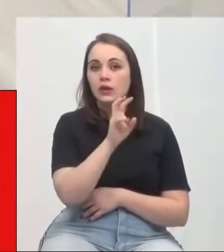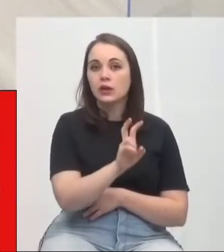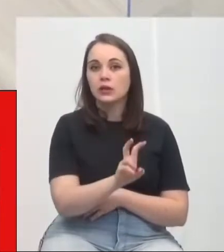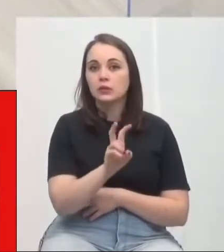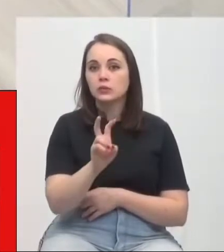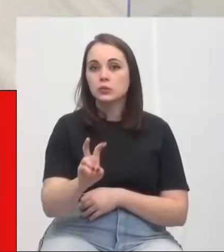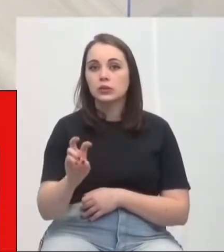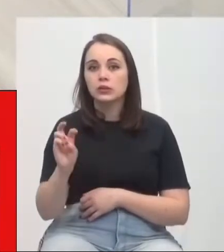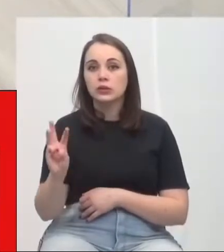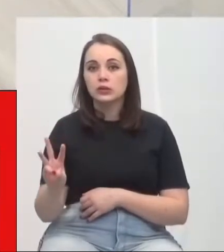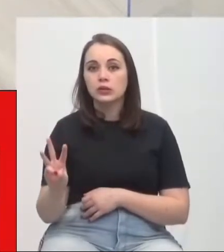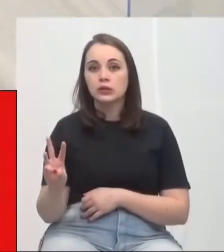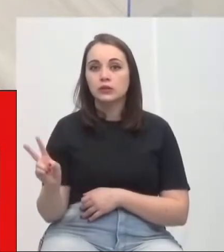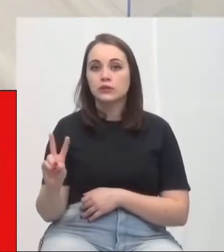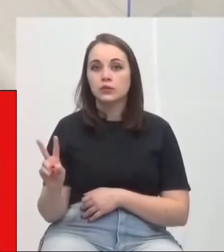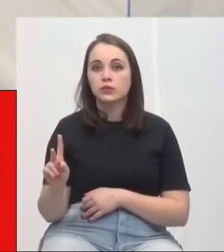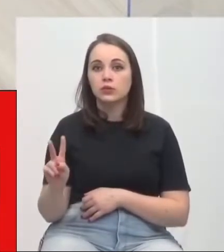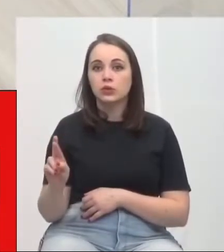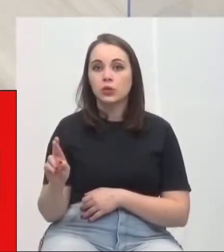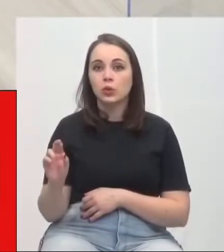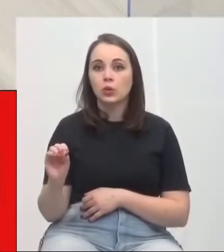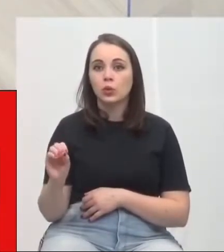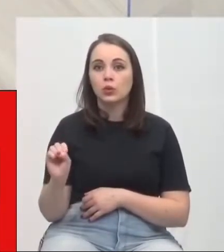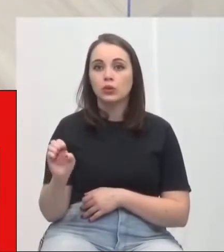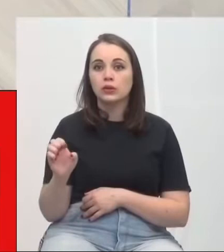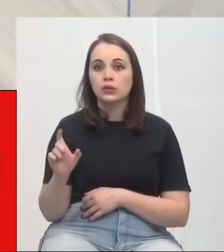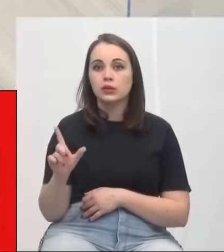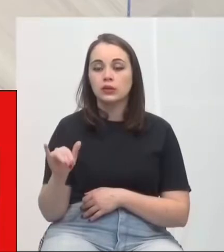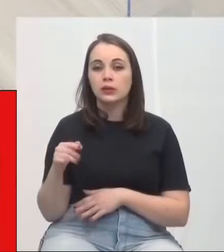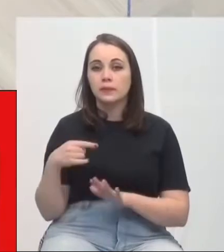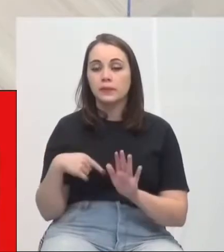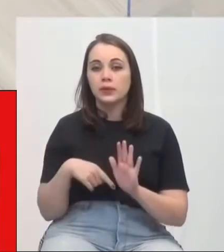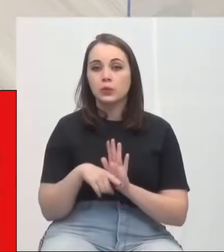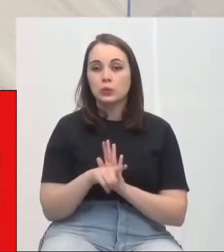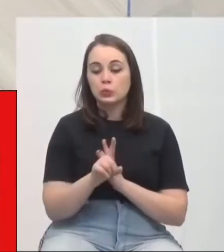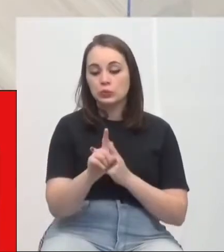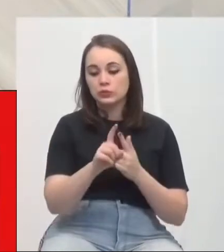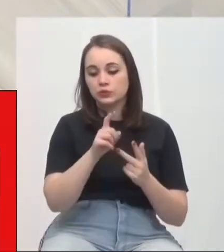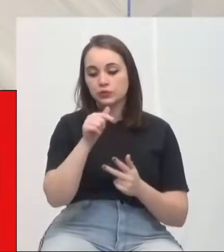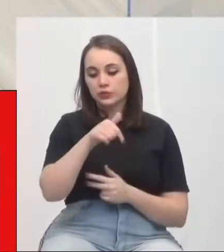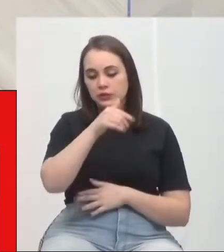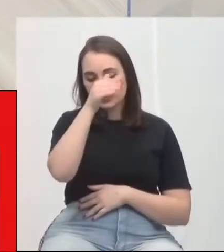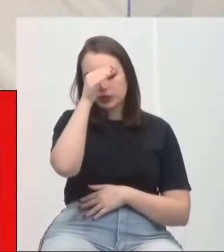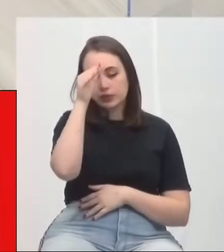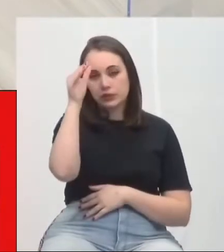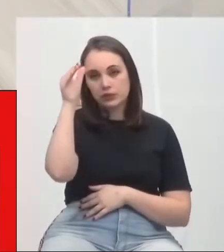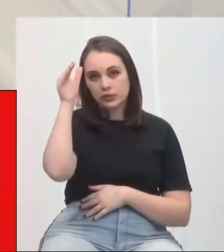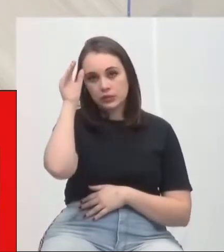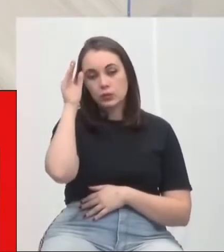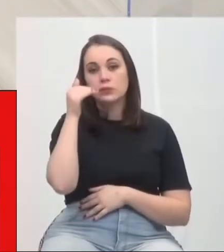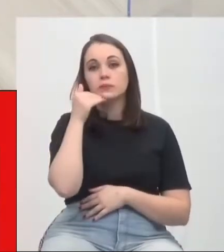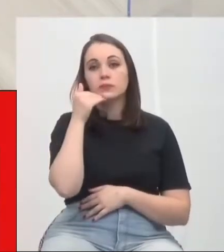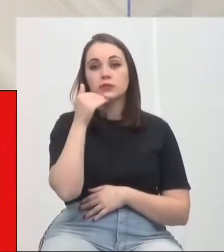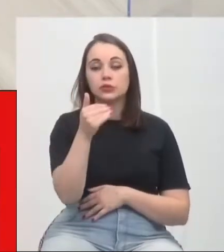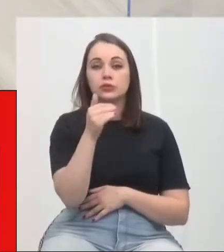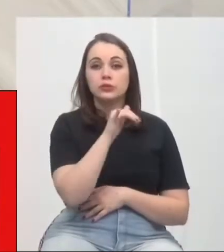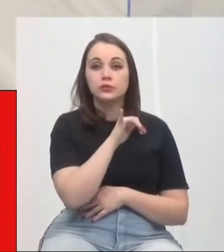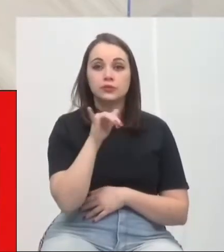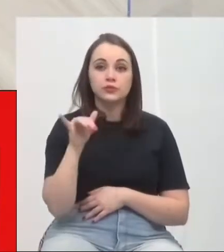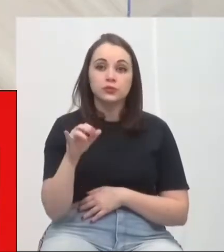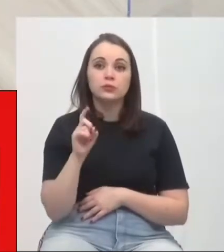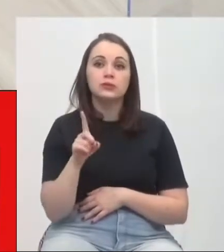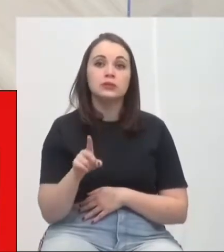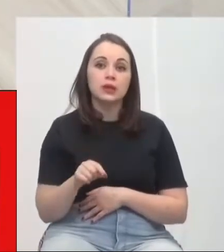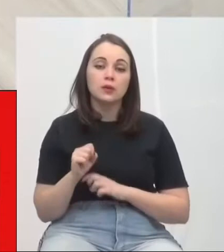a atora vereadora Roseli Deluca, envio de expediente ao chefe do Poder Executivo Municipal, solicitando que informe. É